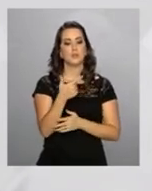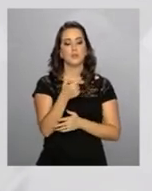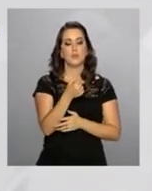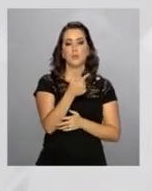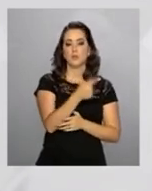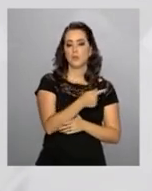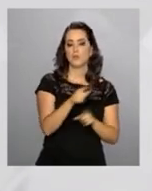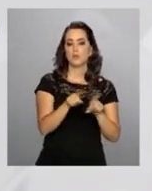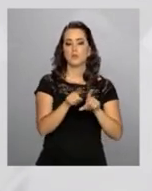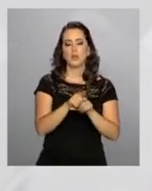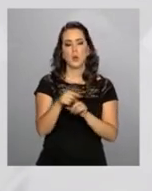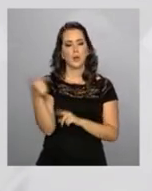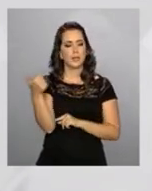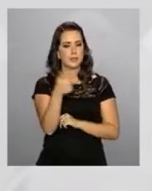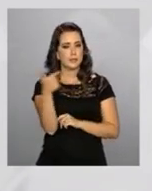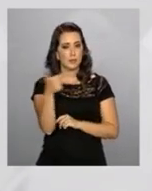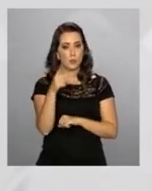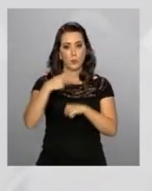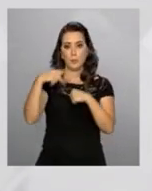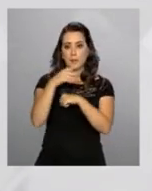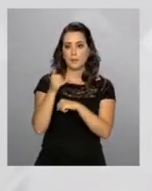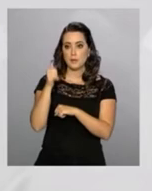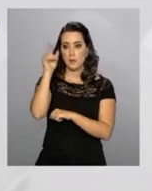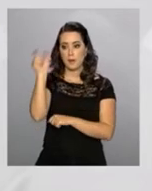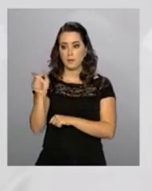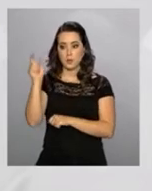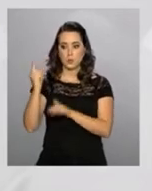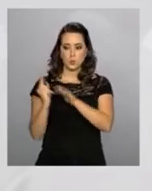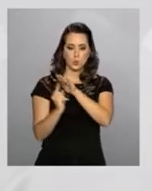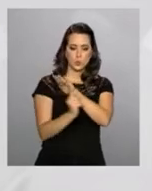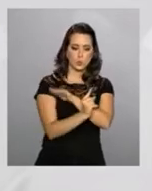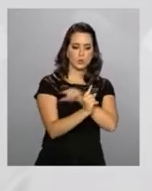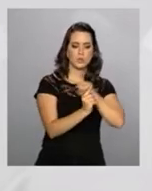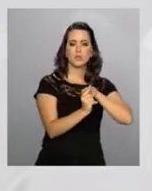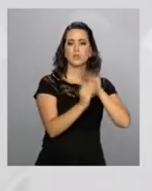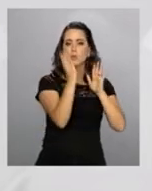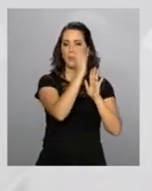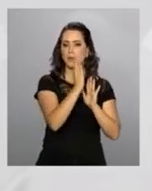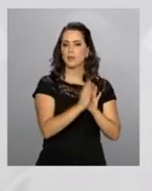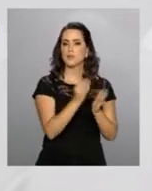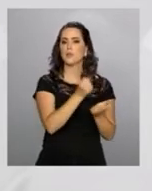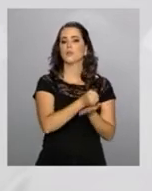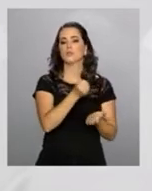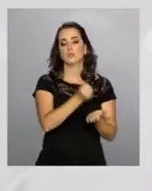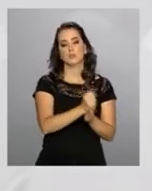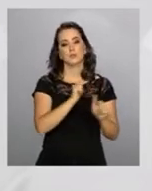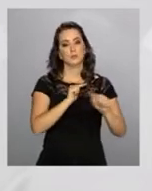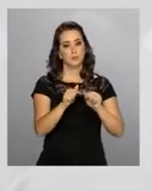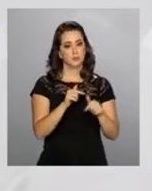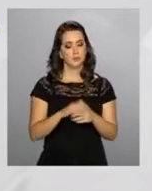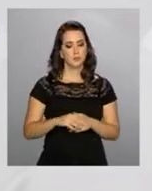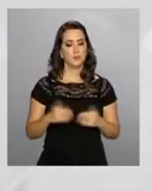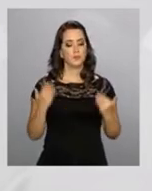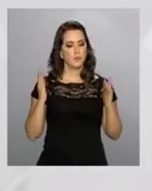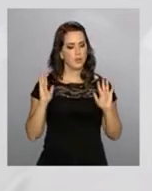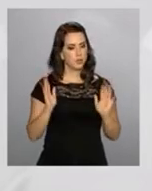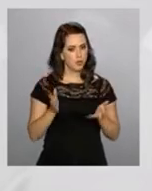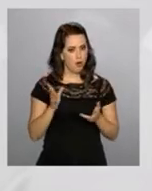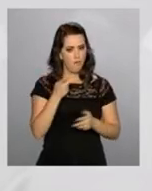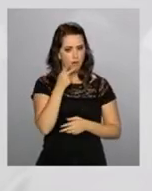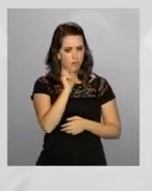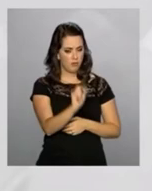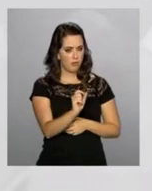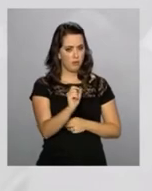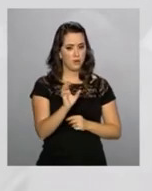e alcançaram a segunda nacionalidade com maior movimentação no primeiro semestre deste ano. Já em